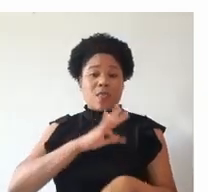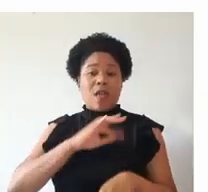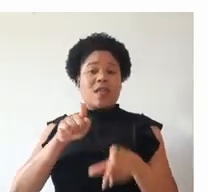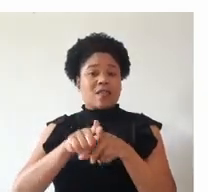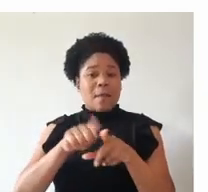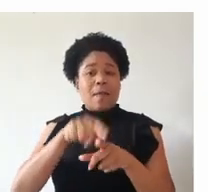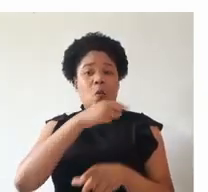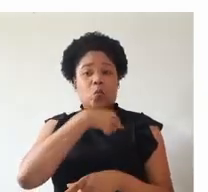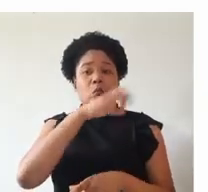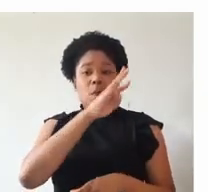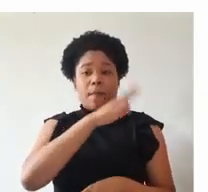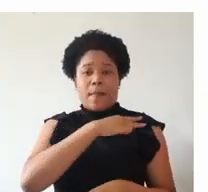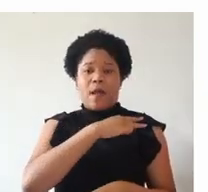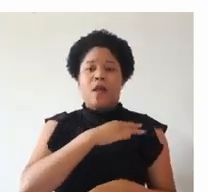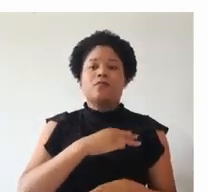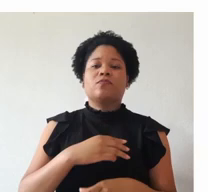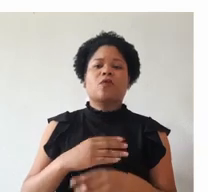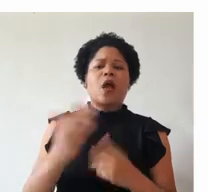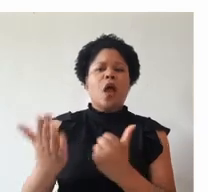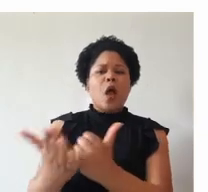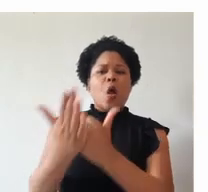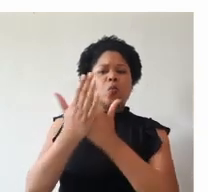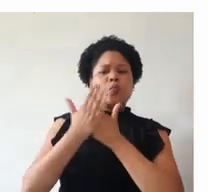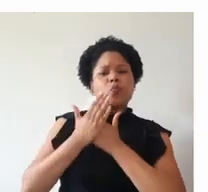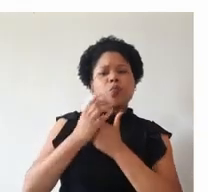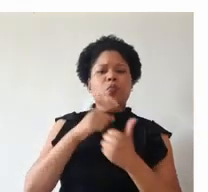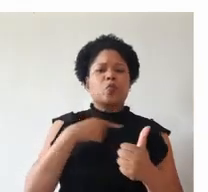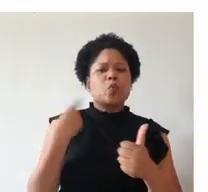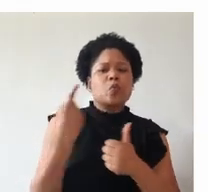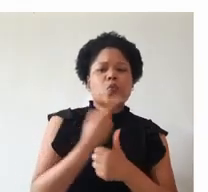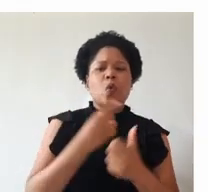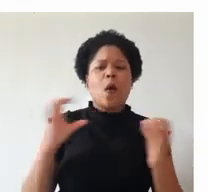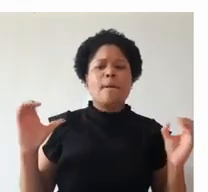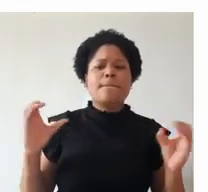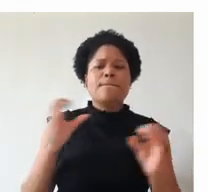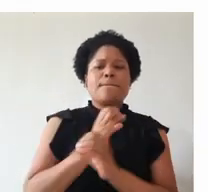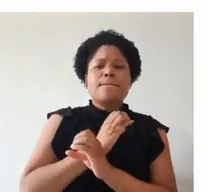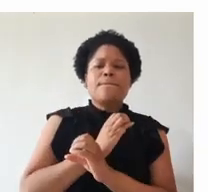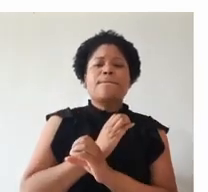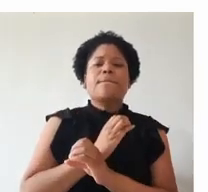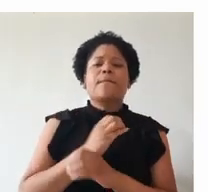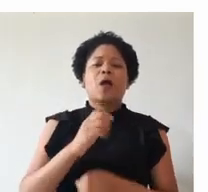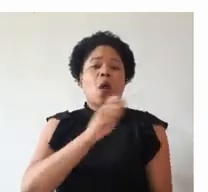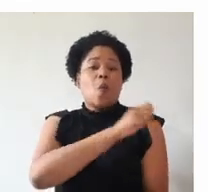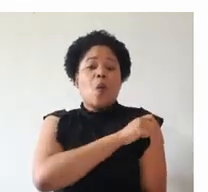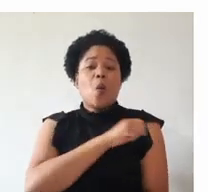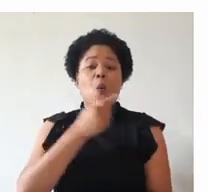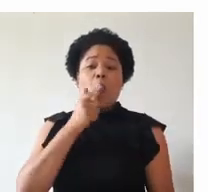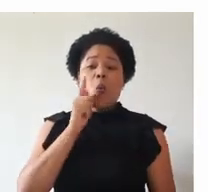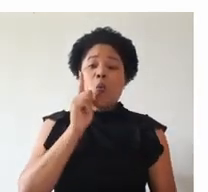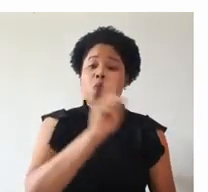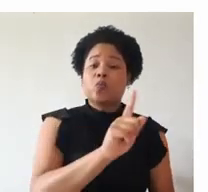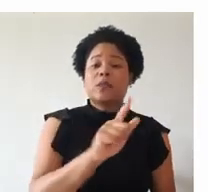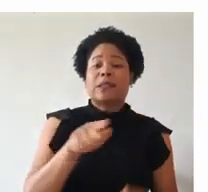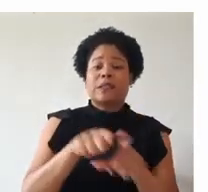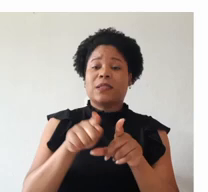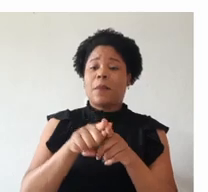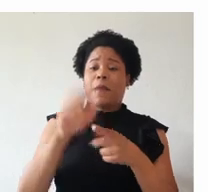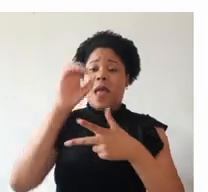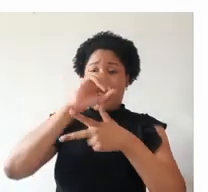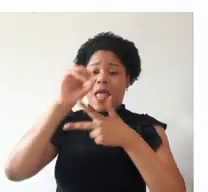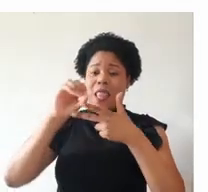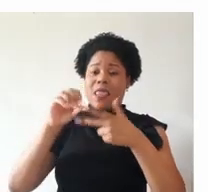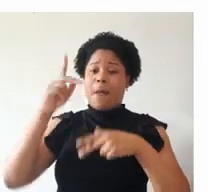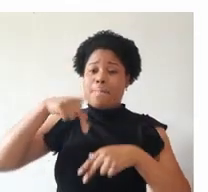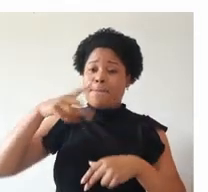técnico quanto no ensino médio, que dá um preparativo muito grande para os alunos conseguirem e obter uma